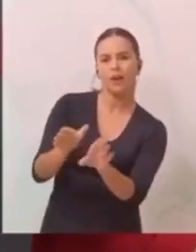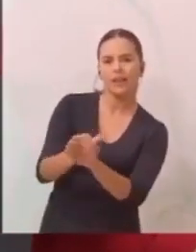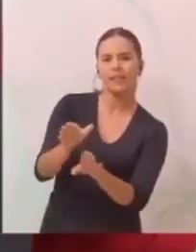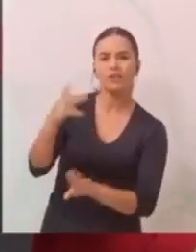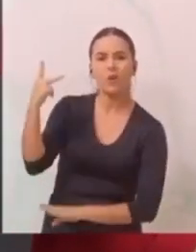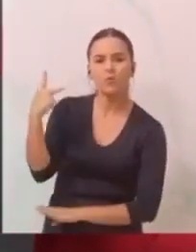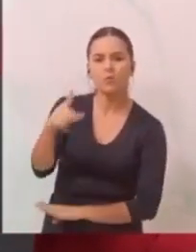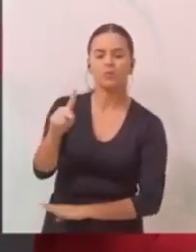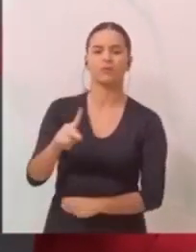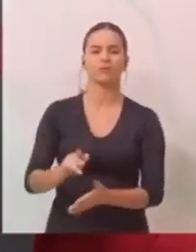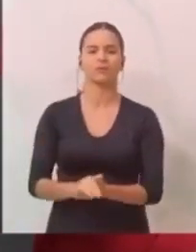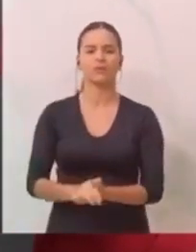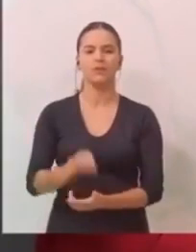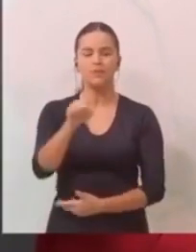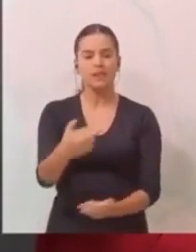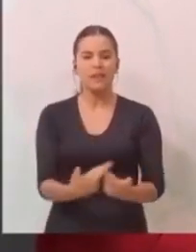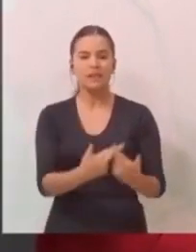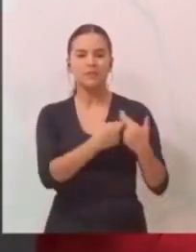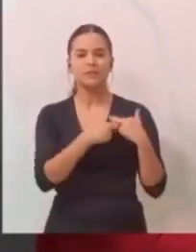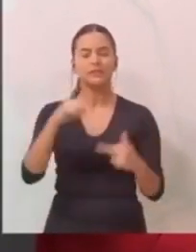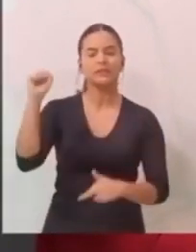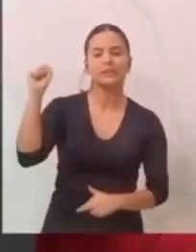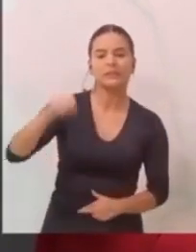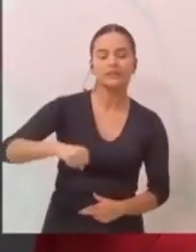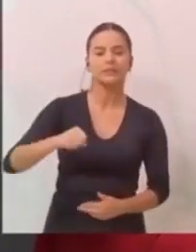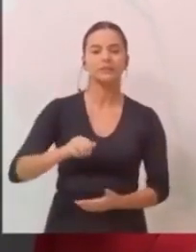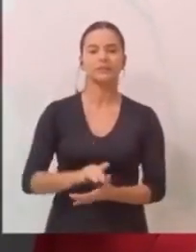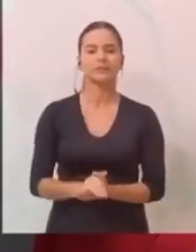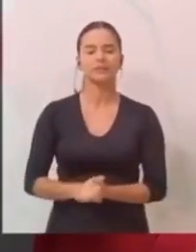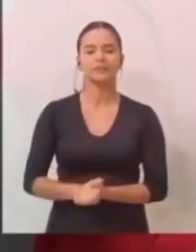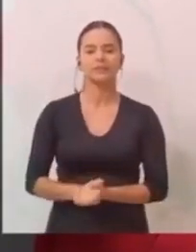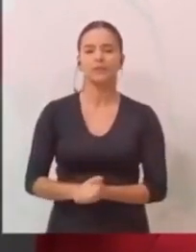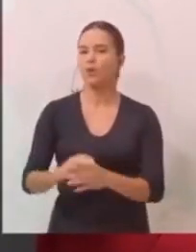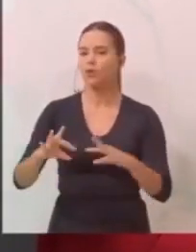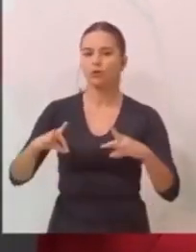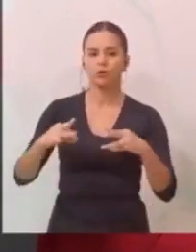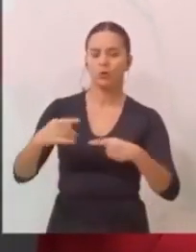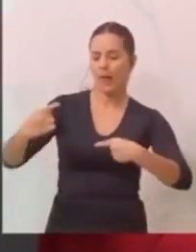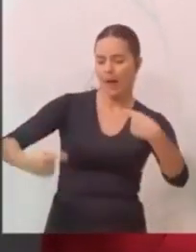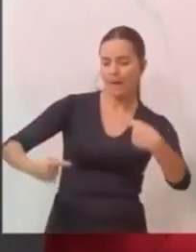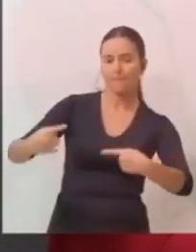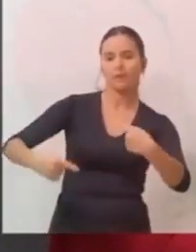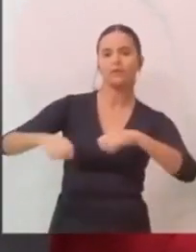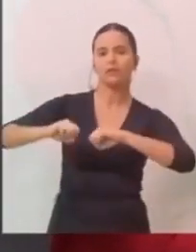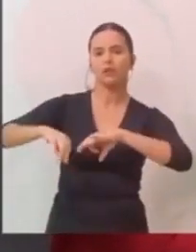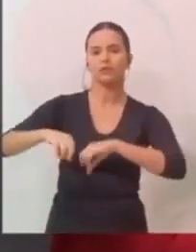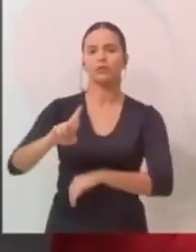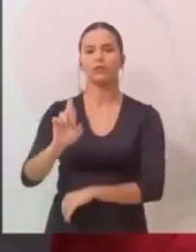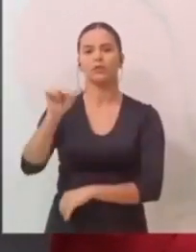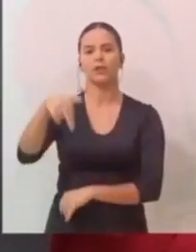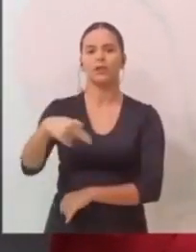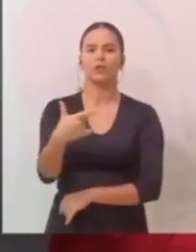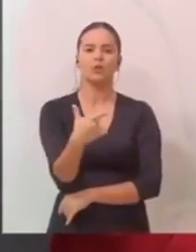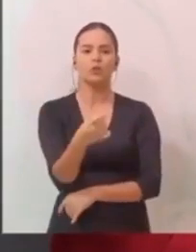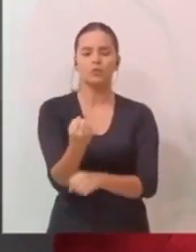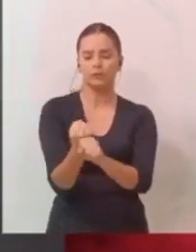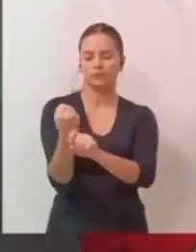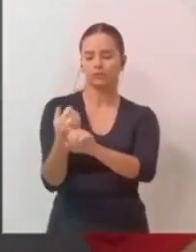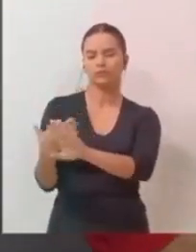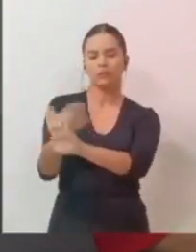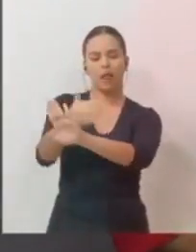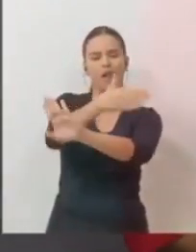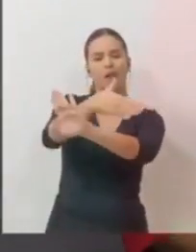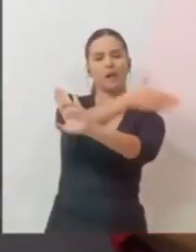governo. Tu é responsável, você é responsável por toda a política educacional do Rio Grande Norte nos últimos 20 anos. Se essa